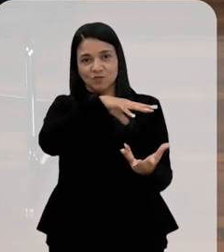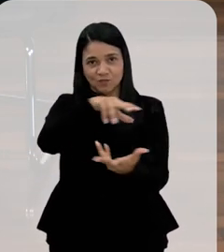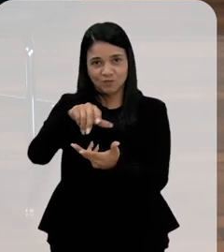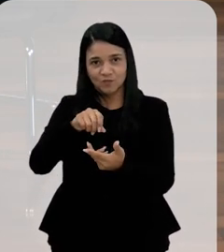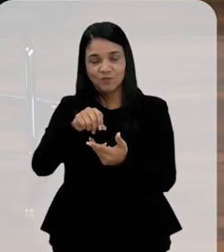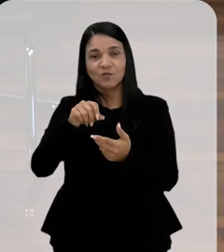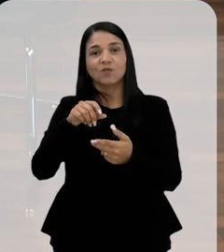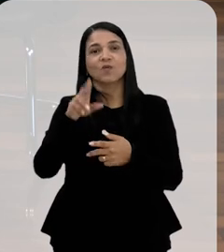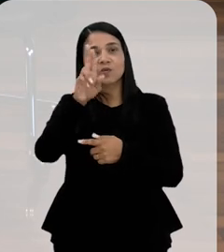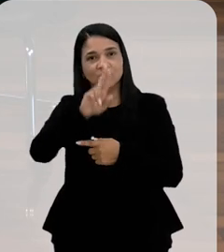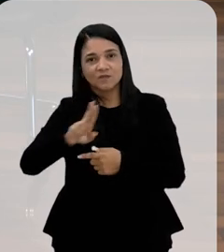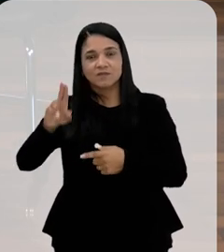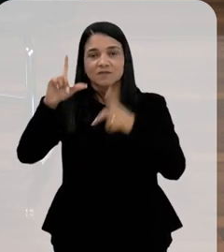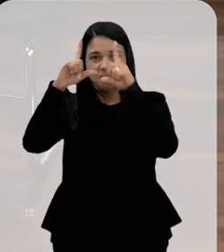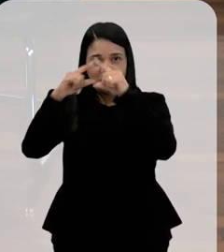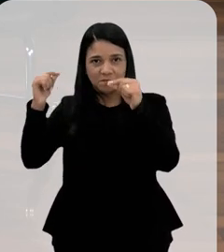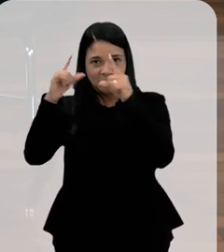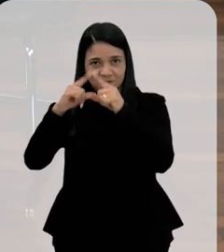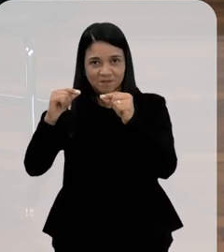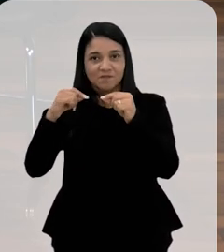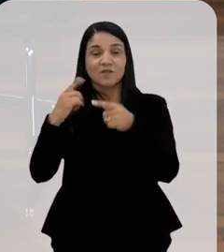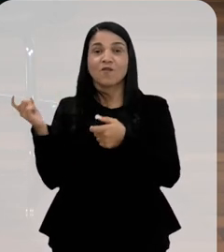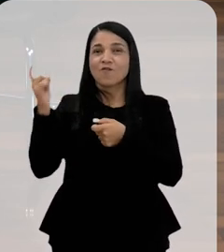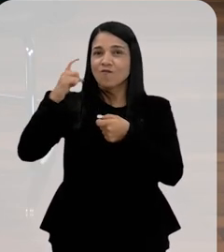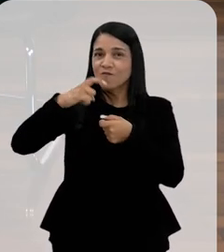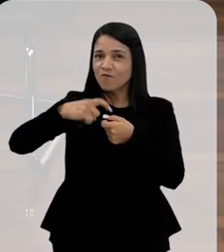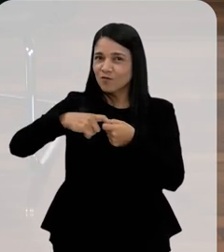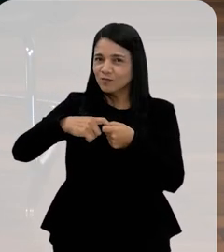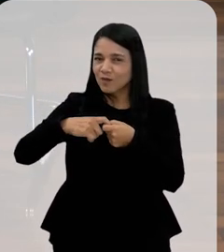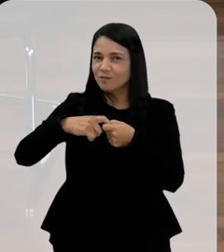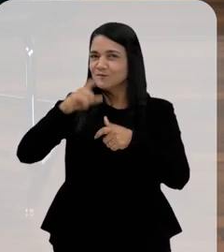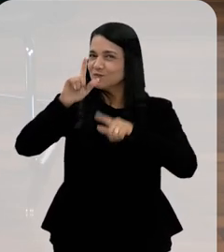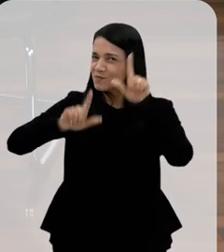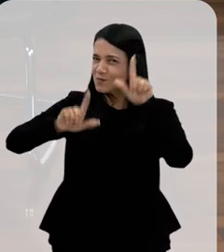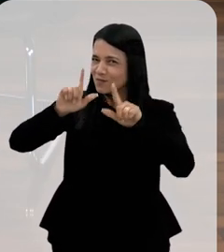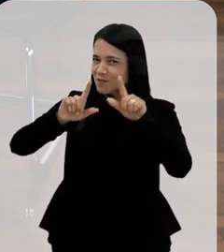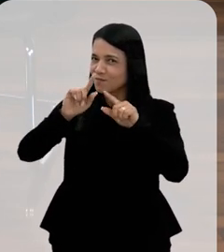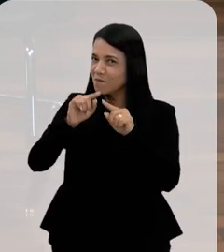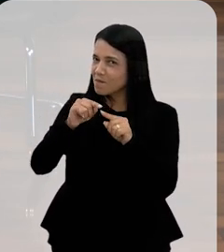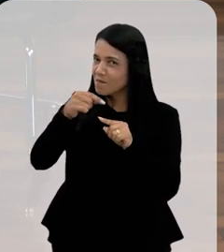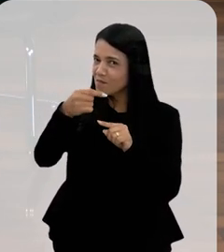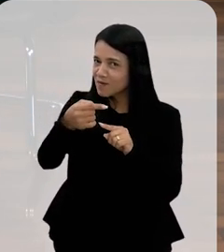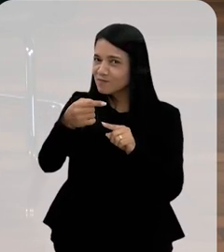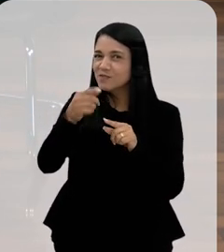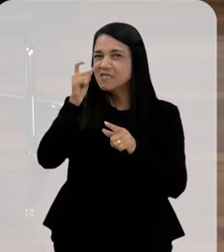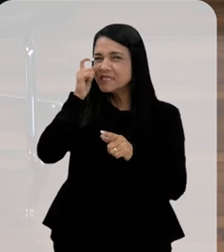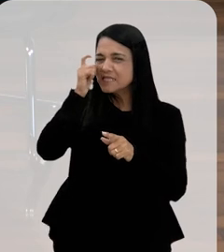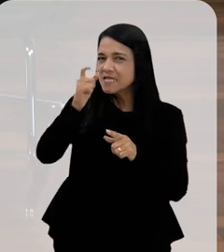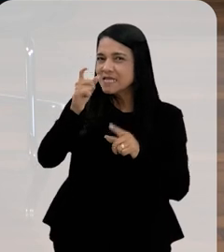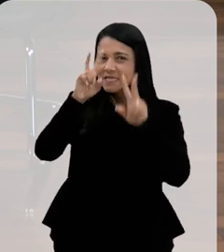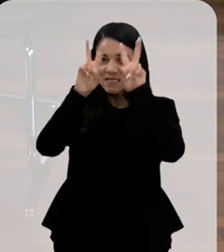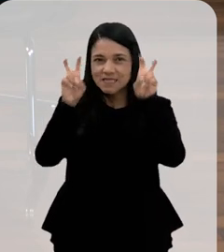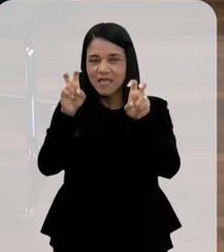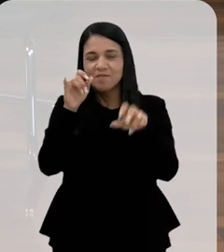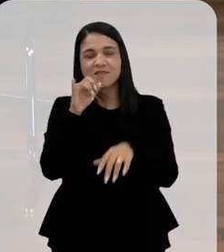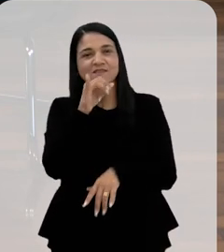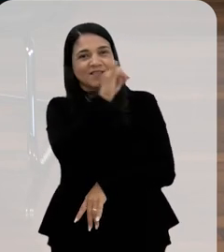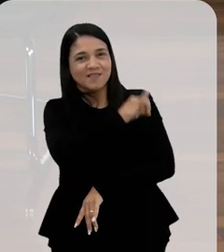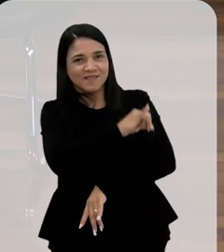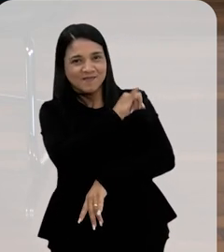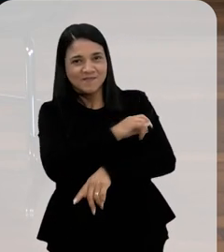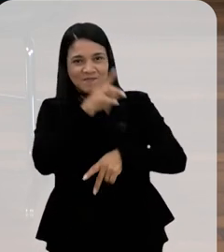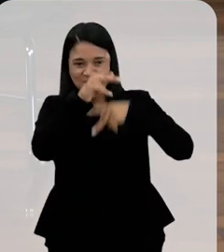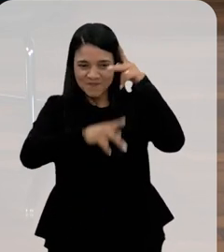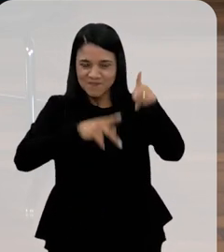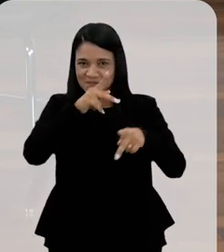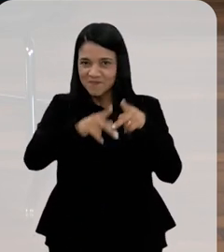Internacionais da Universidade Nacional de Brasília. Voltamos no próximo programa trazendo o tema de interesse da sociedade carioca e